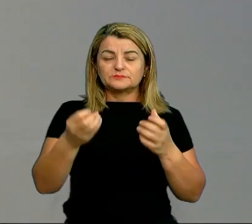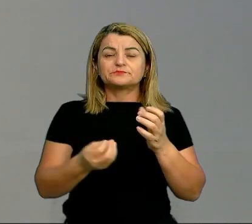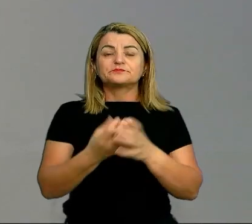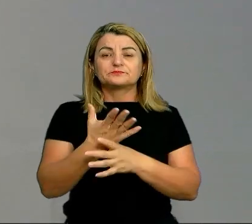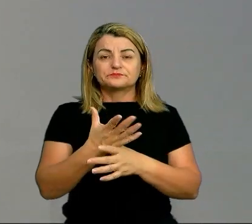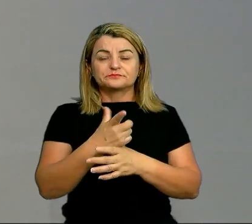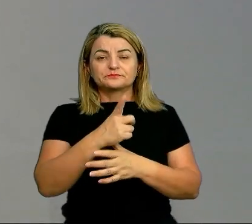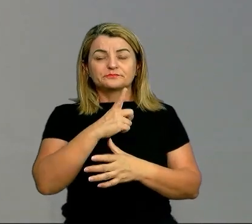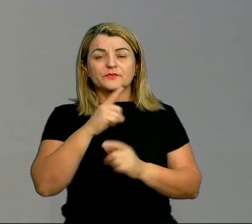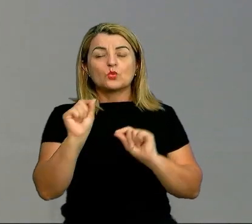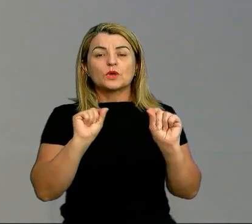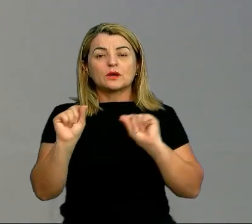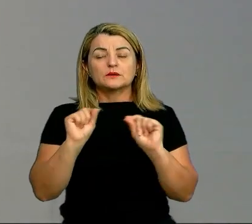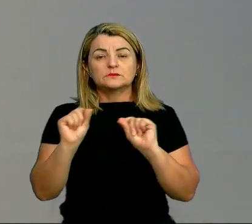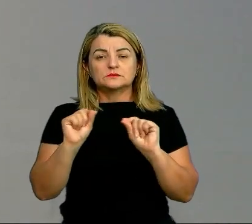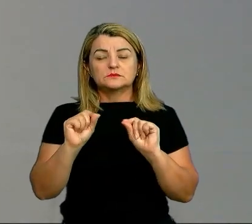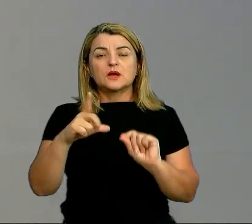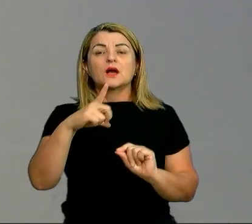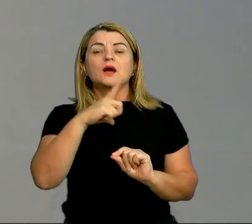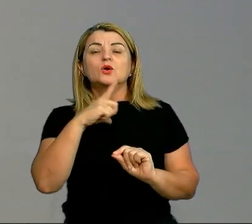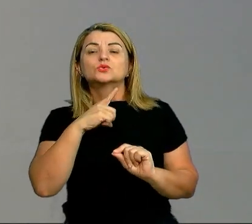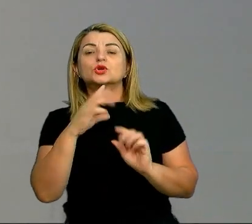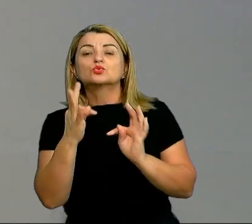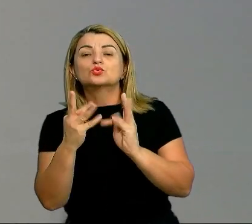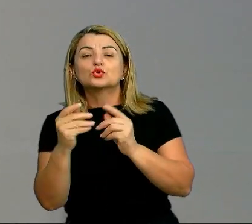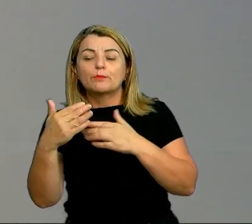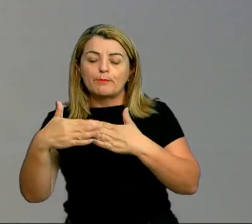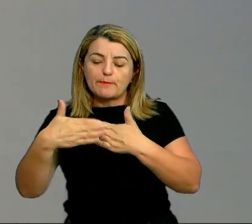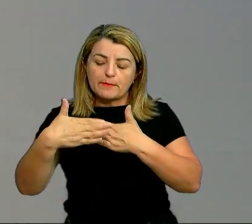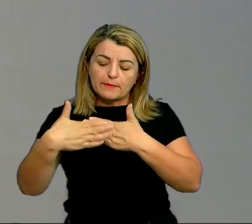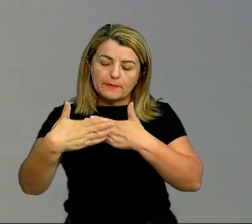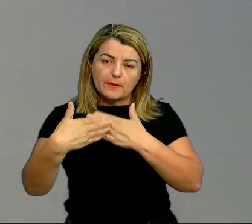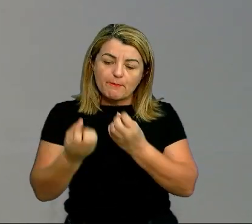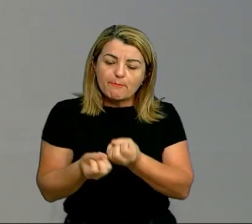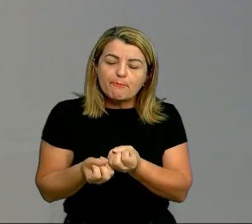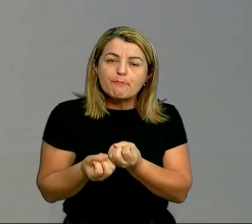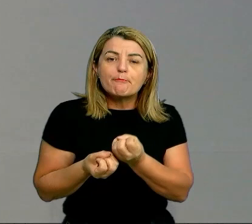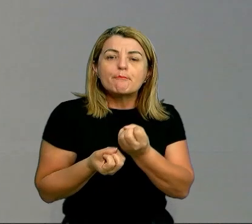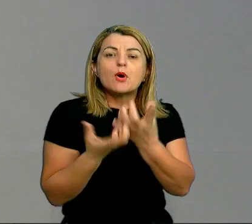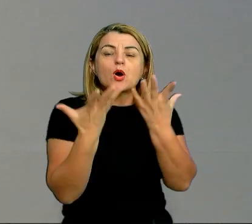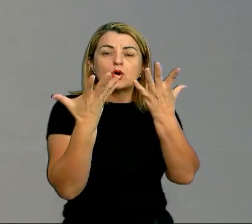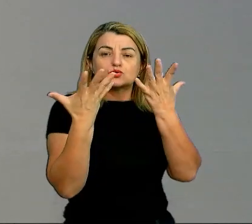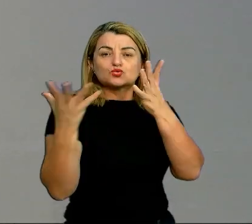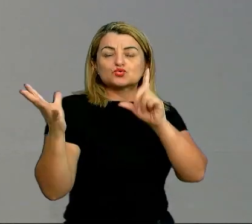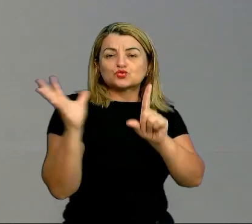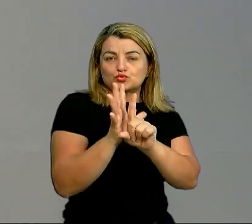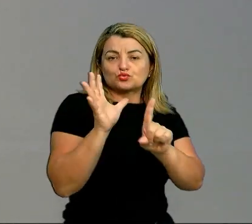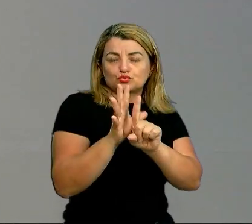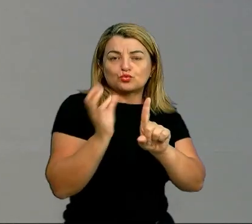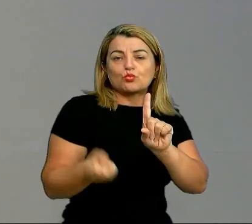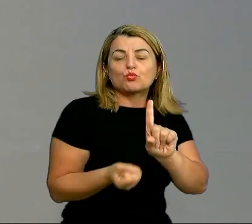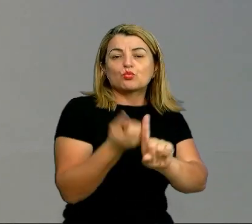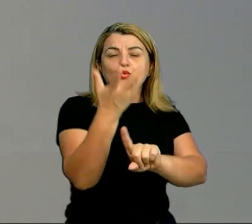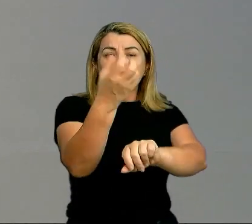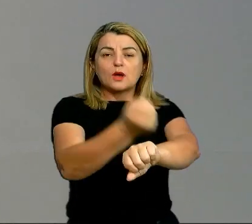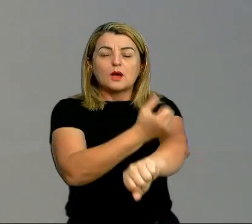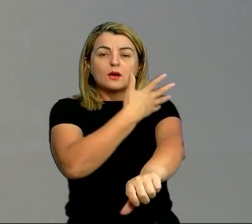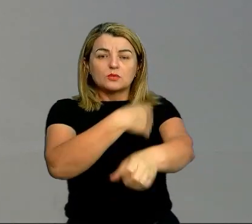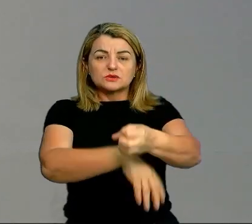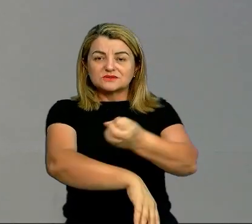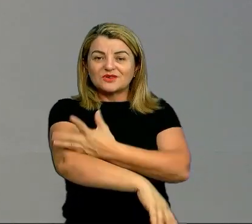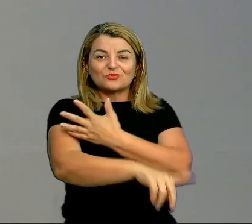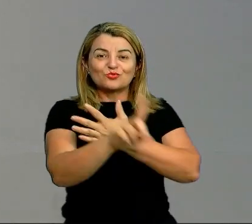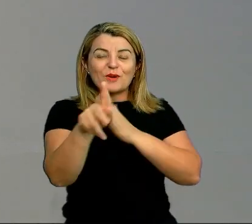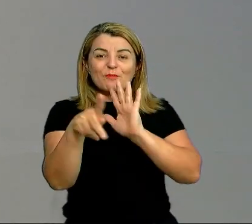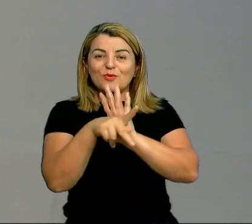literatura, que é, eu tenho todo aquele processo de despertar de emoção. Mas não é o poema em si que traz a